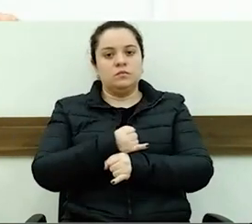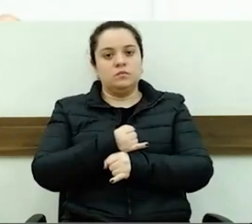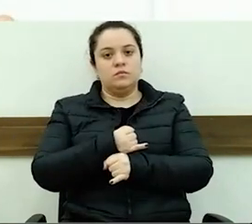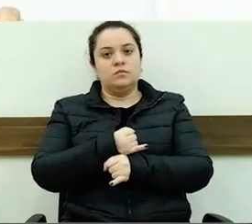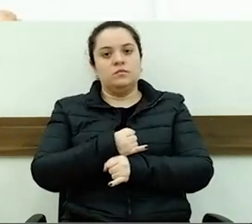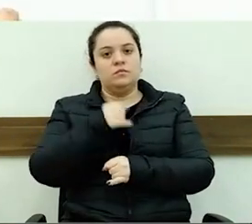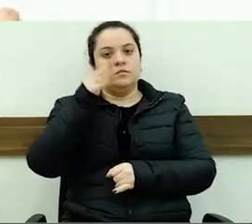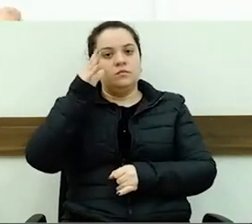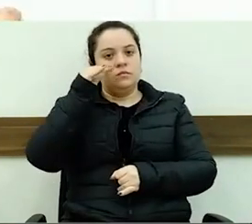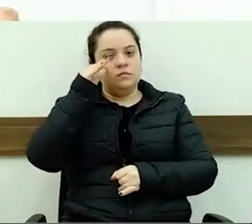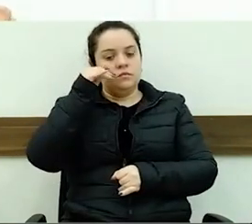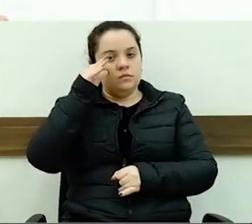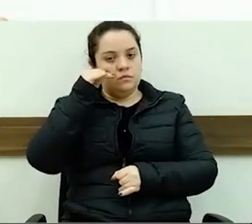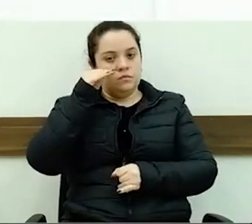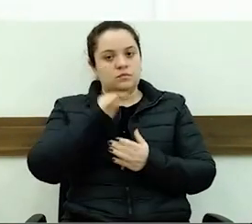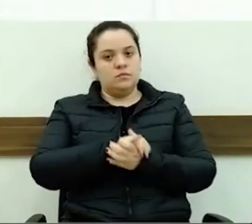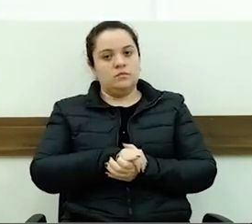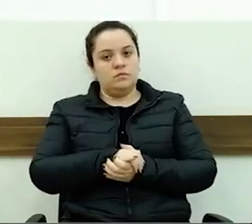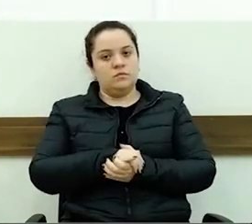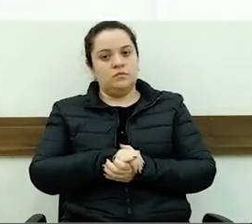funcionários dessa Casa de Leis.